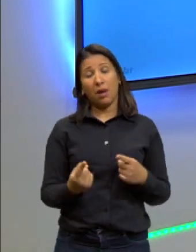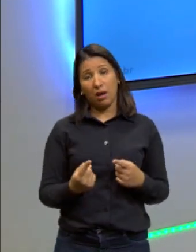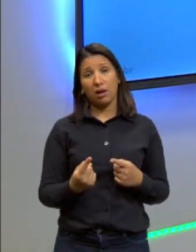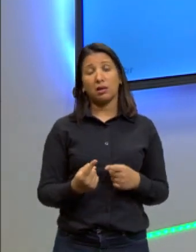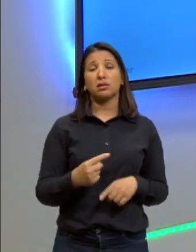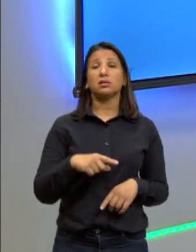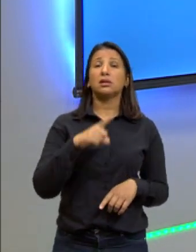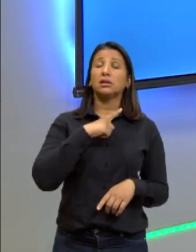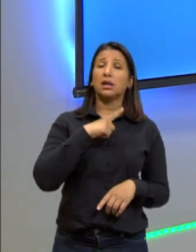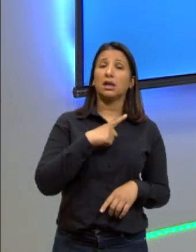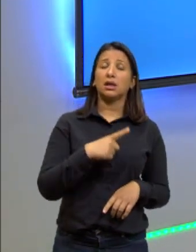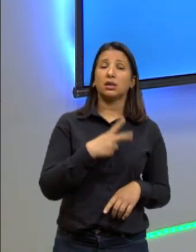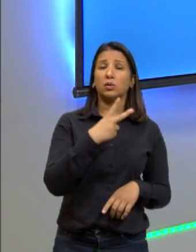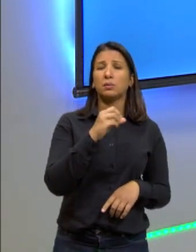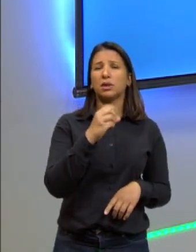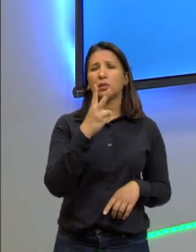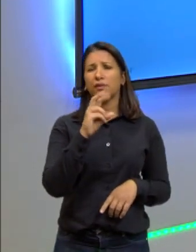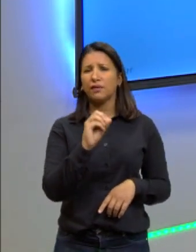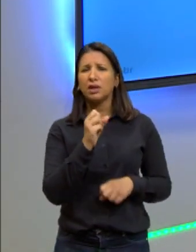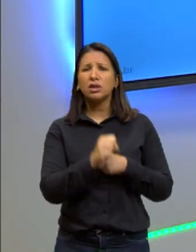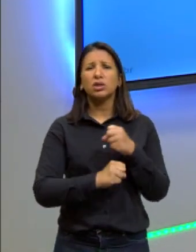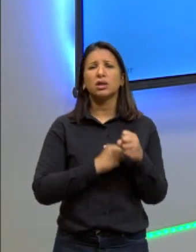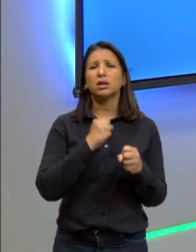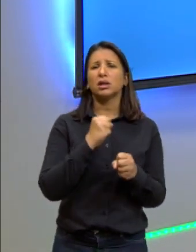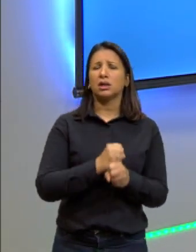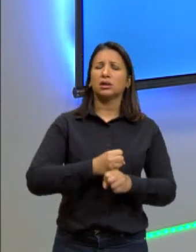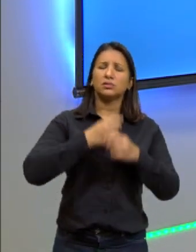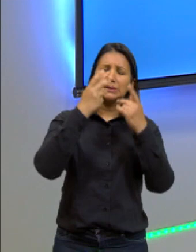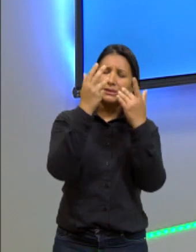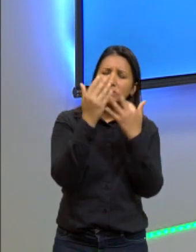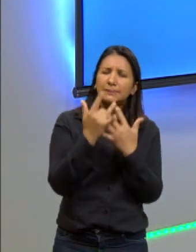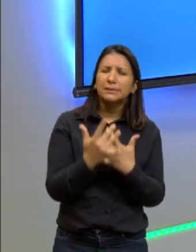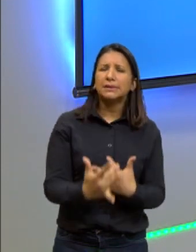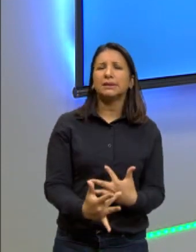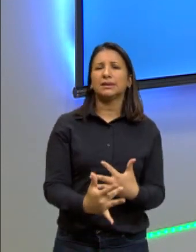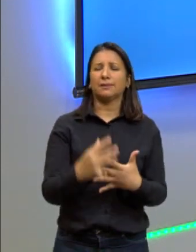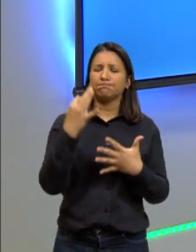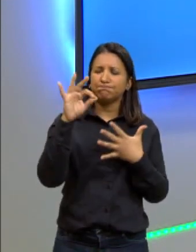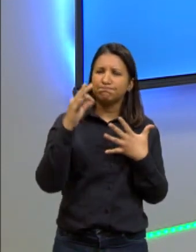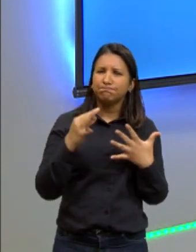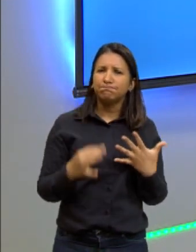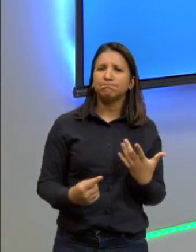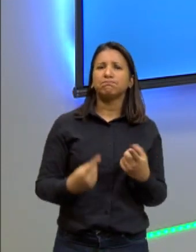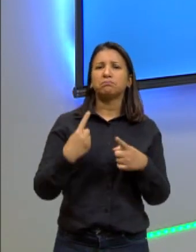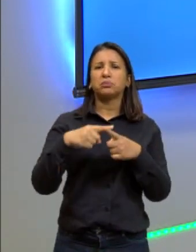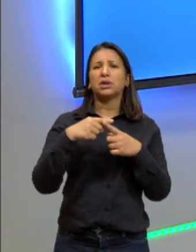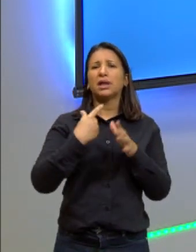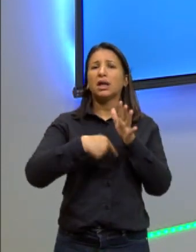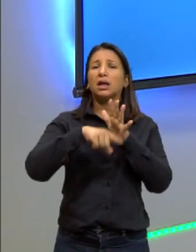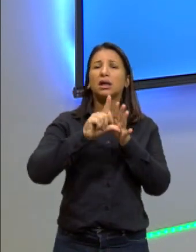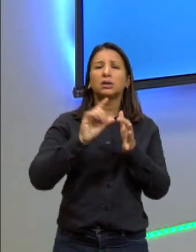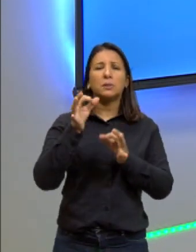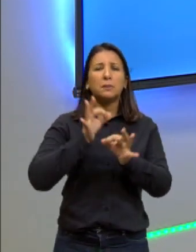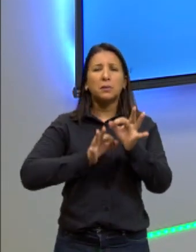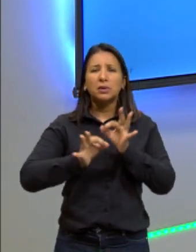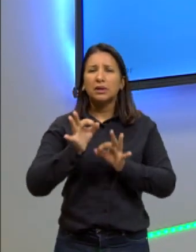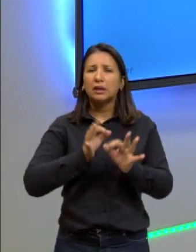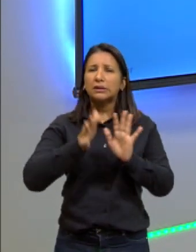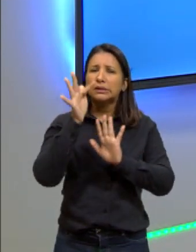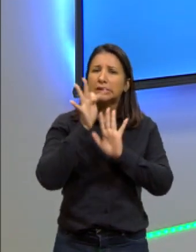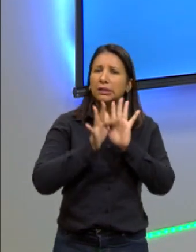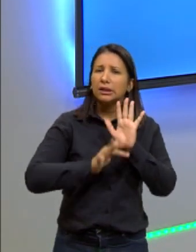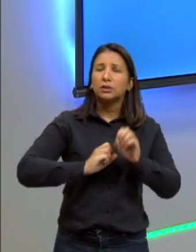em 2020. Explica para mim, mostra que há um projeto prévio de texto,